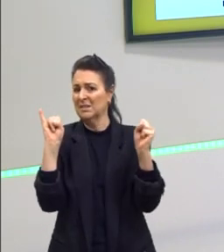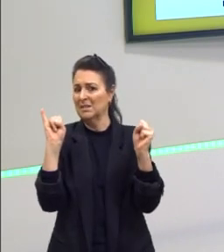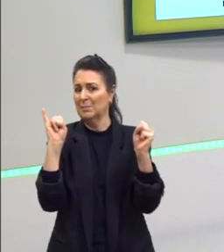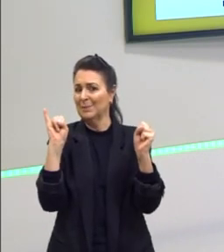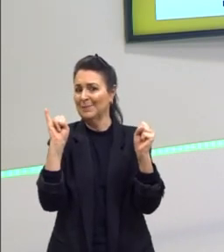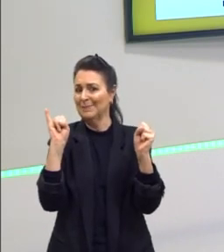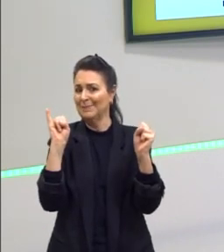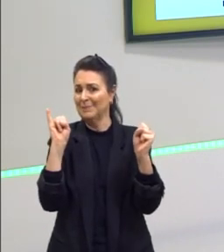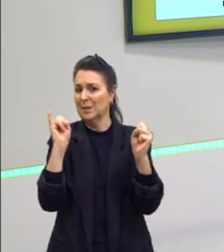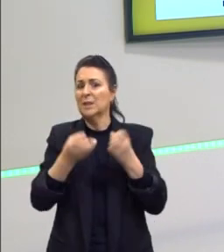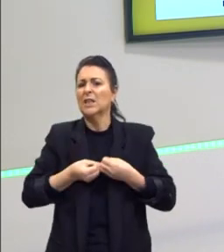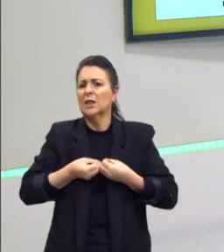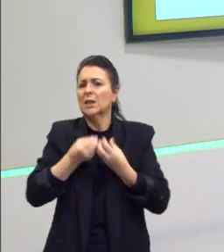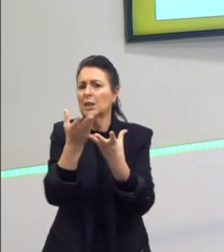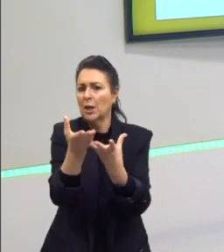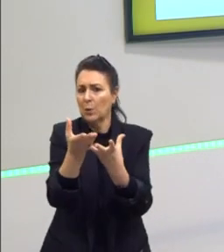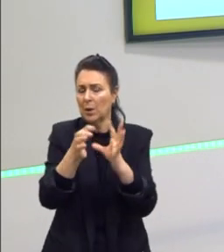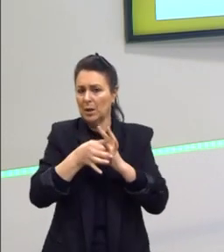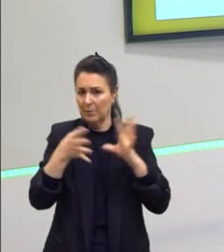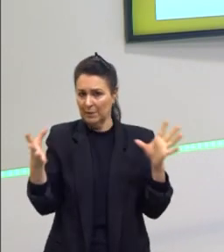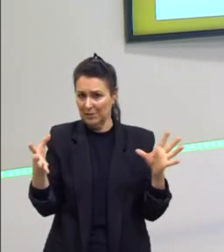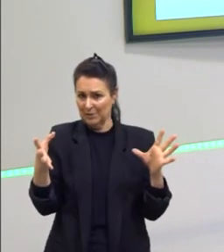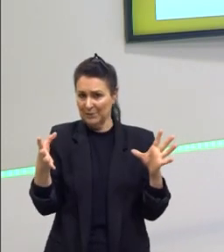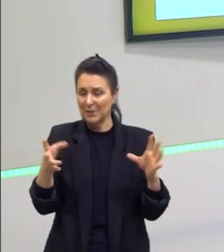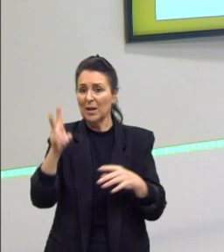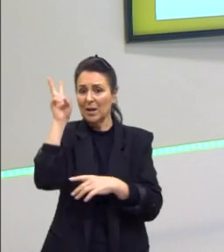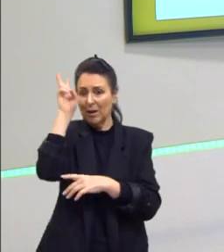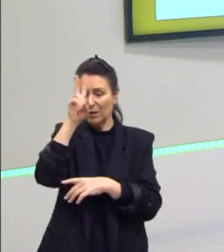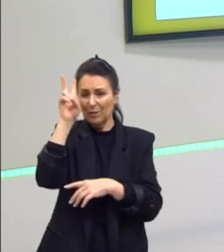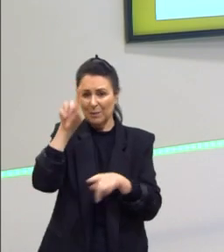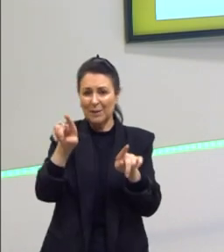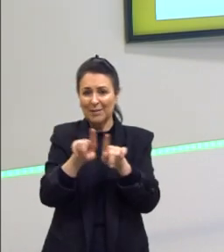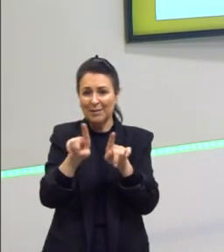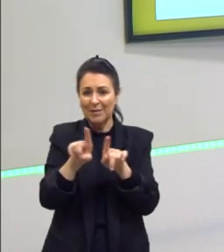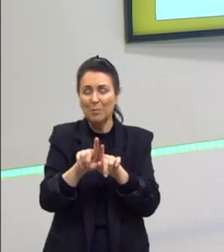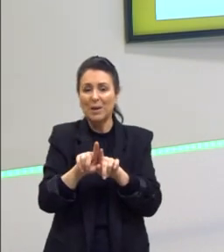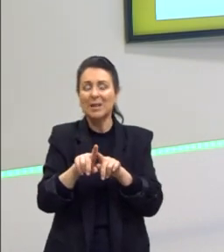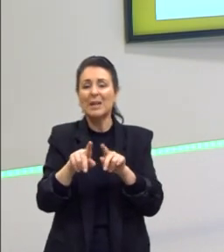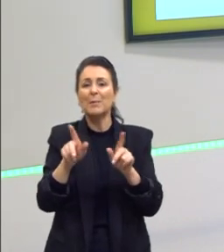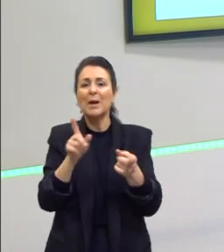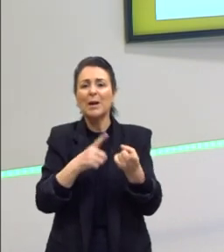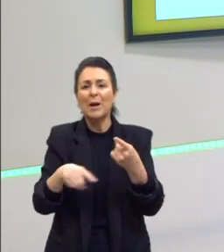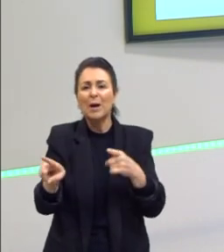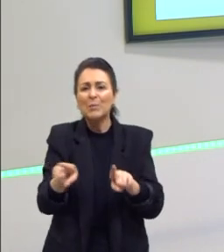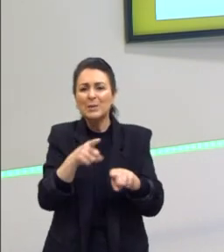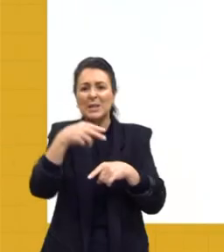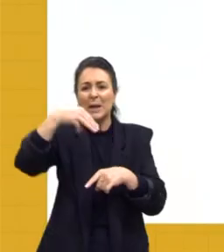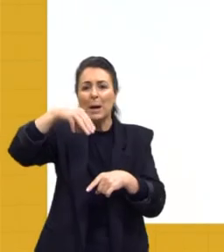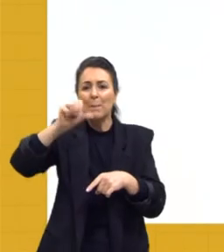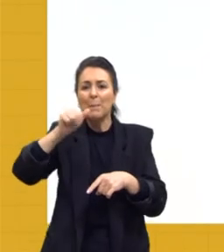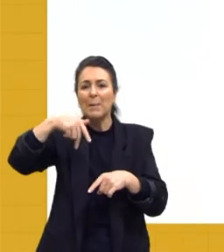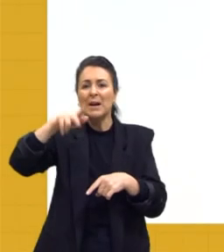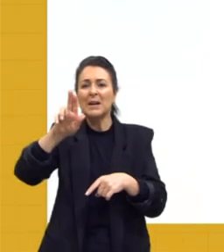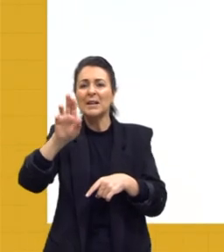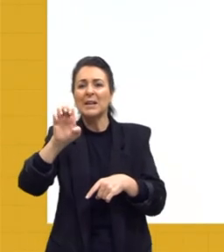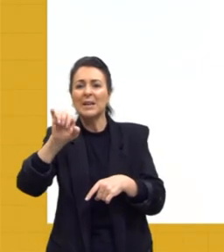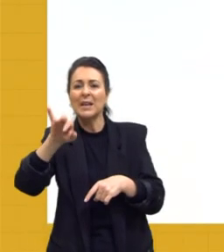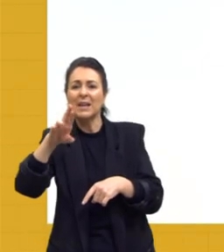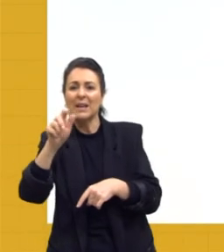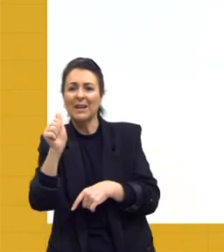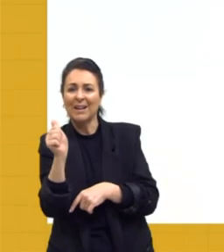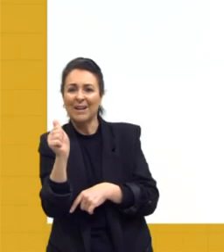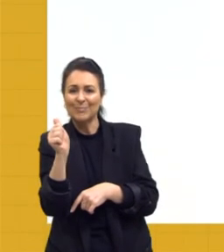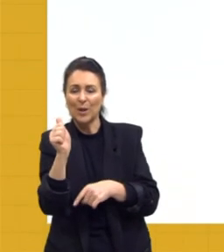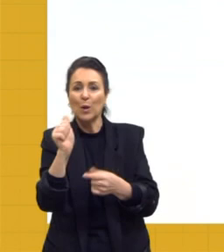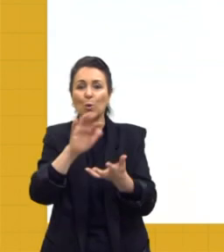escravizadas. E daí eu vou relembrar aquele enredo da Mangueira, de 2019, que a gente abordou na primeira aula. Tem uma parte que